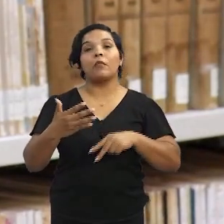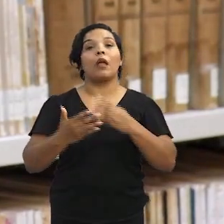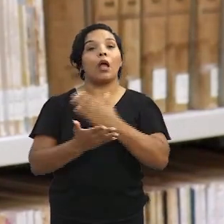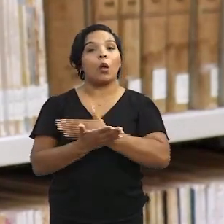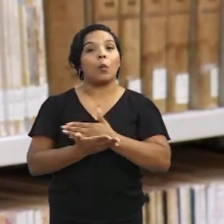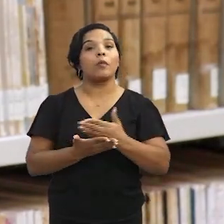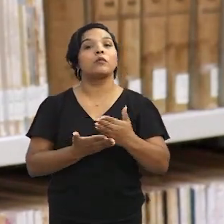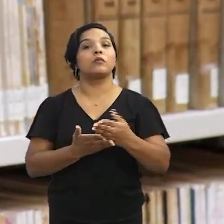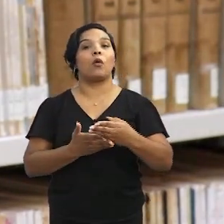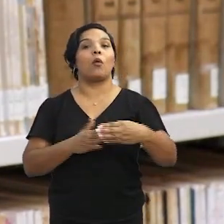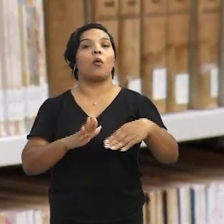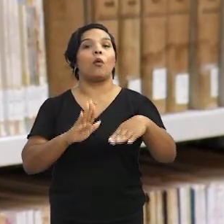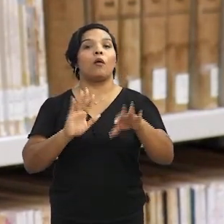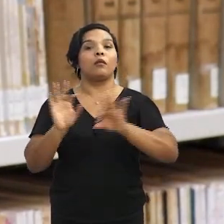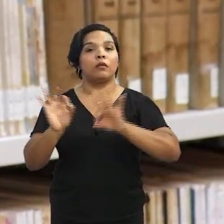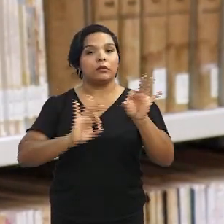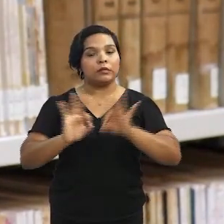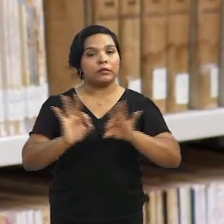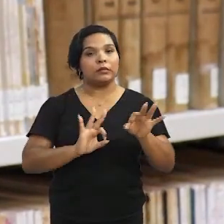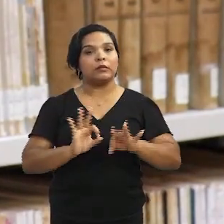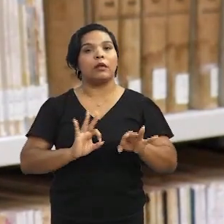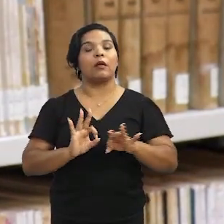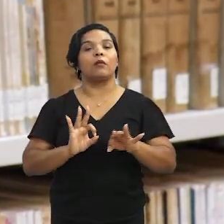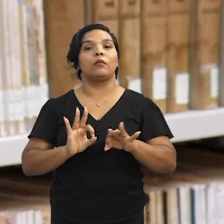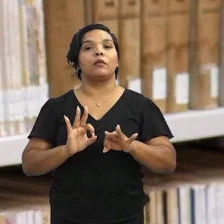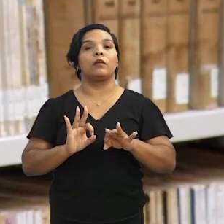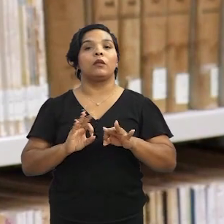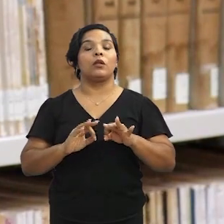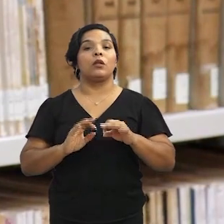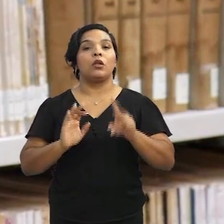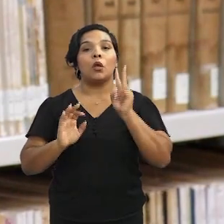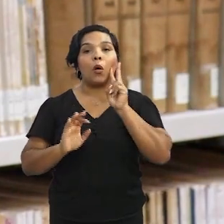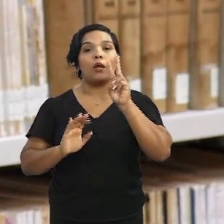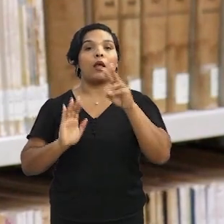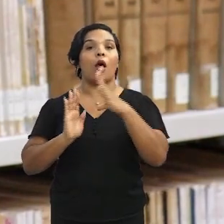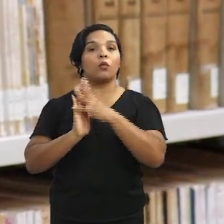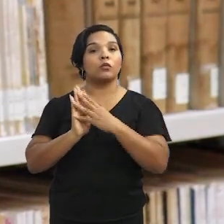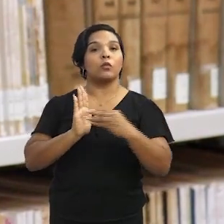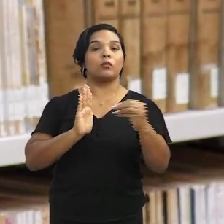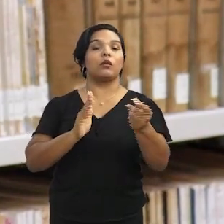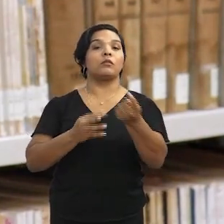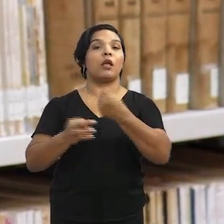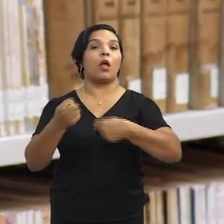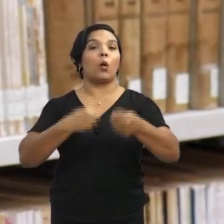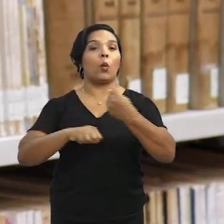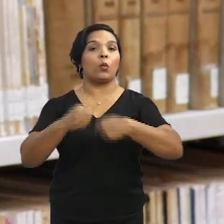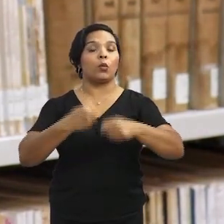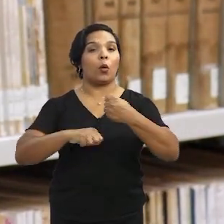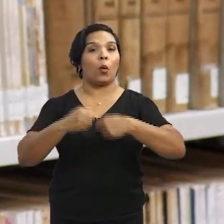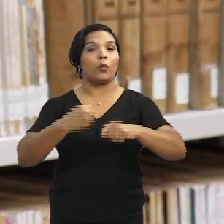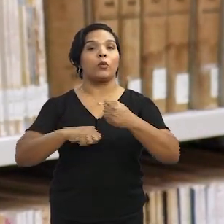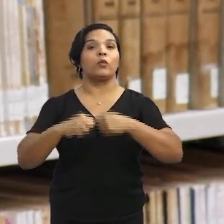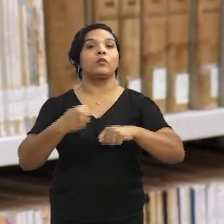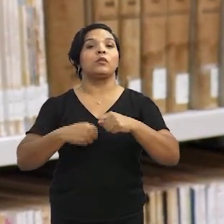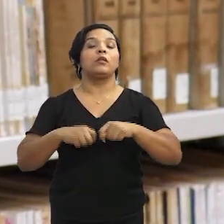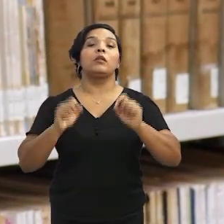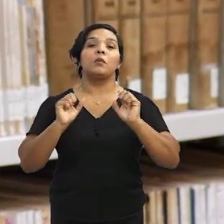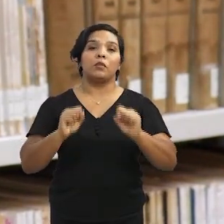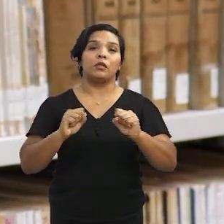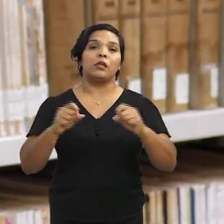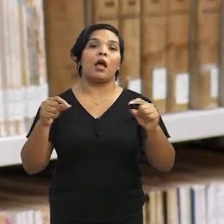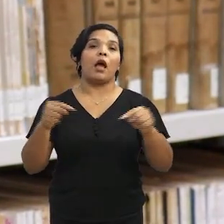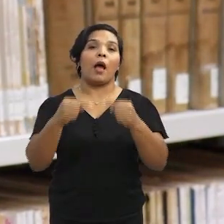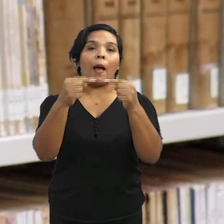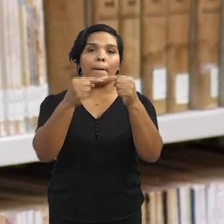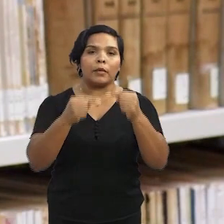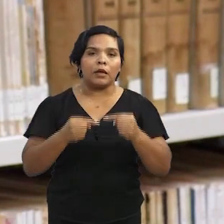processos de tabulação, de organização da base, e olhar os modelos econômicos e econométricos